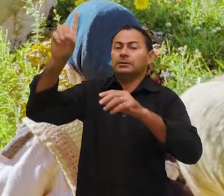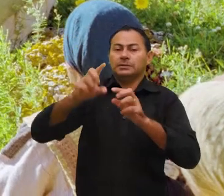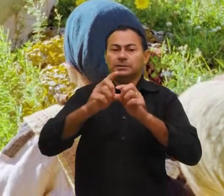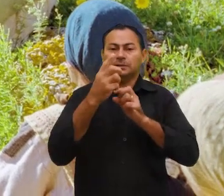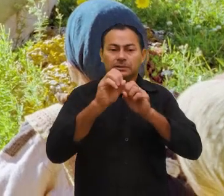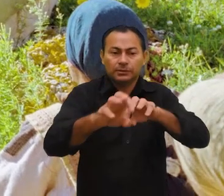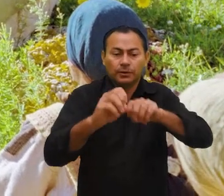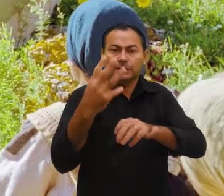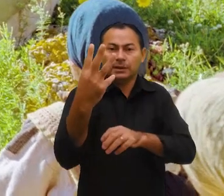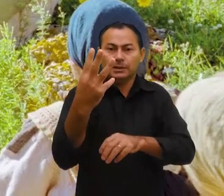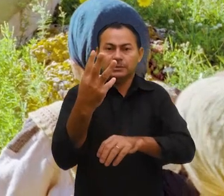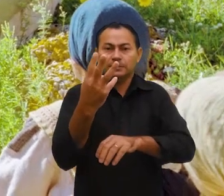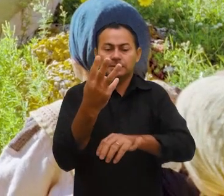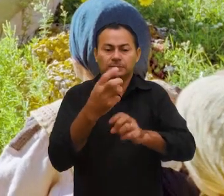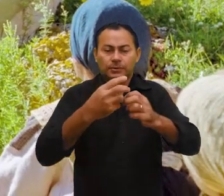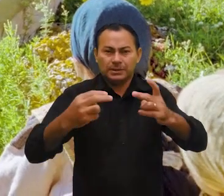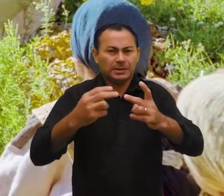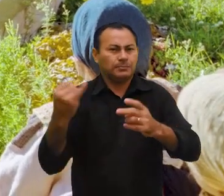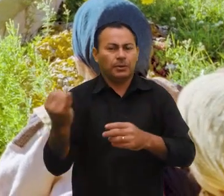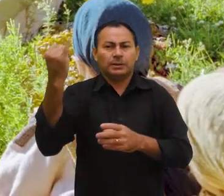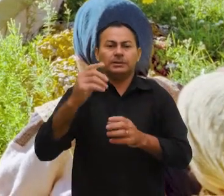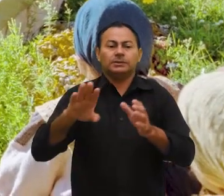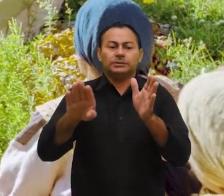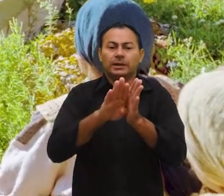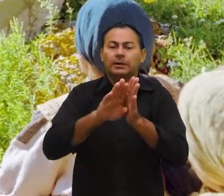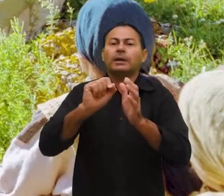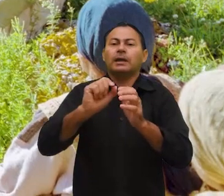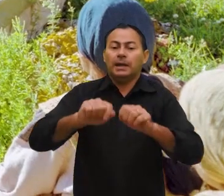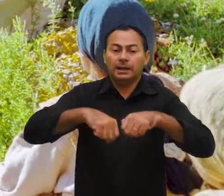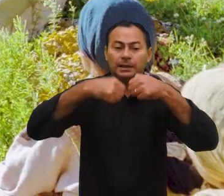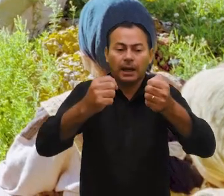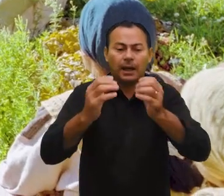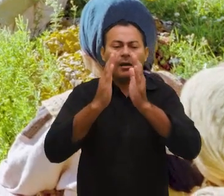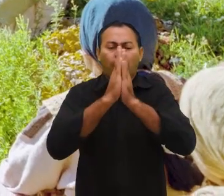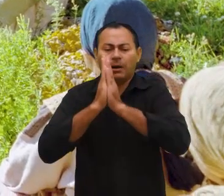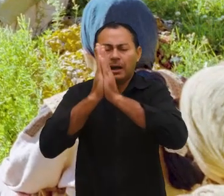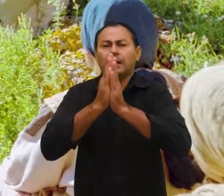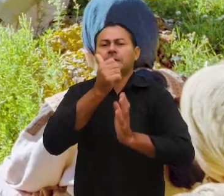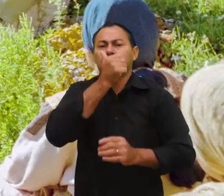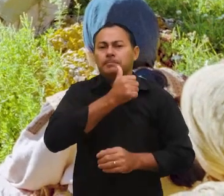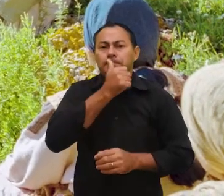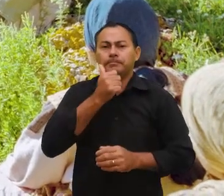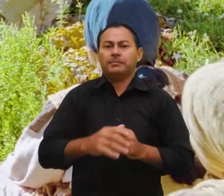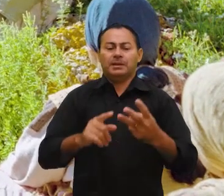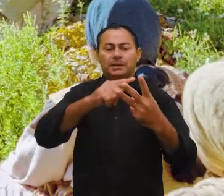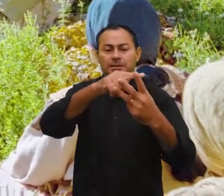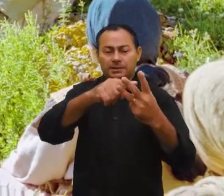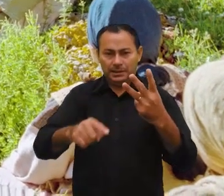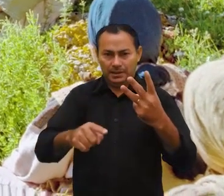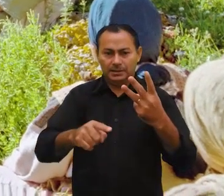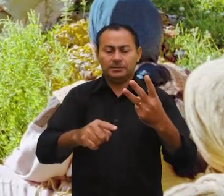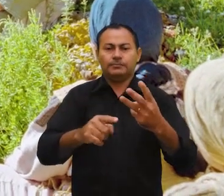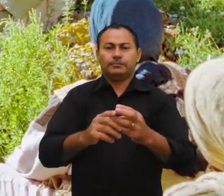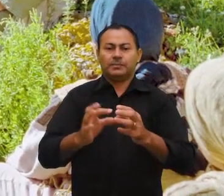espirituais para que eles chegassem lá. Dar, orar e jejuar. Estas três